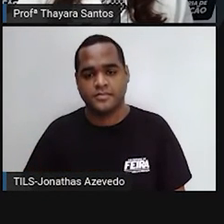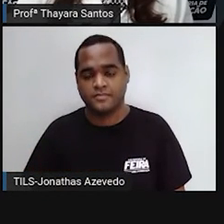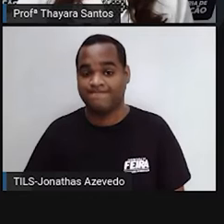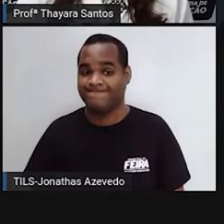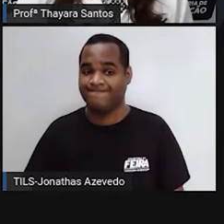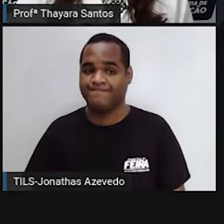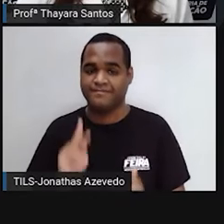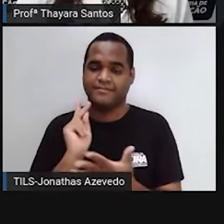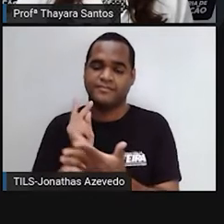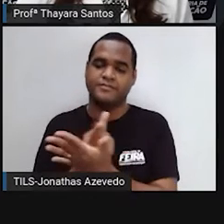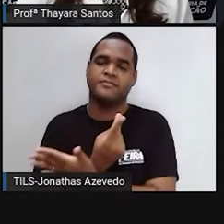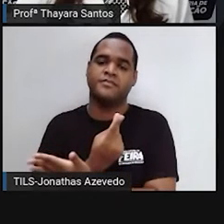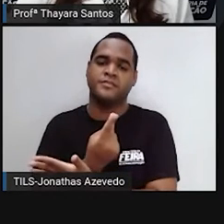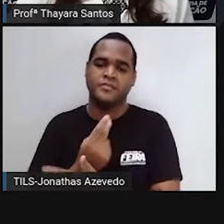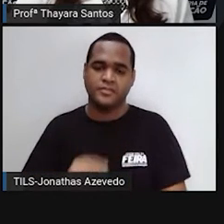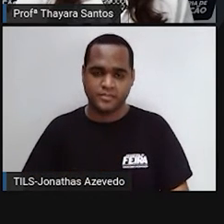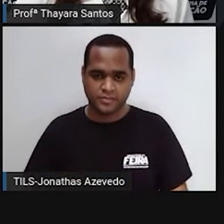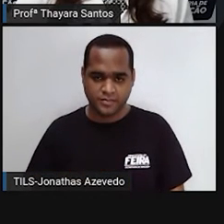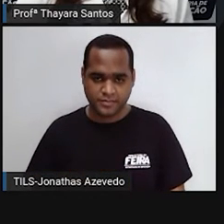Errei essa pergunta.